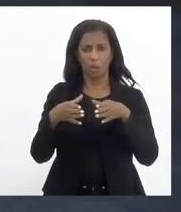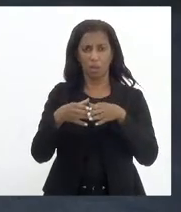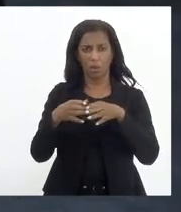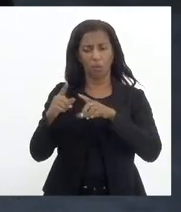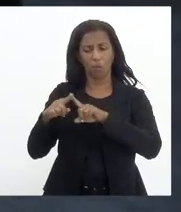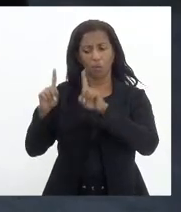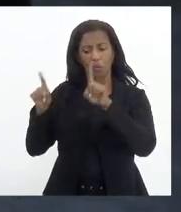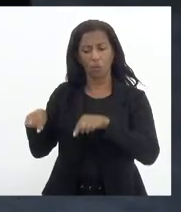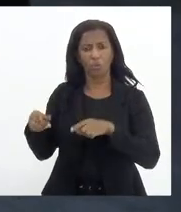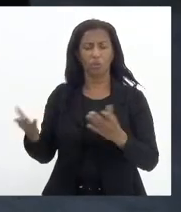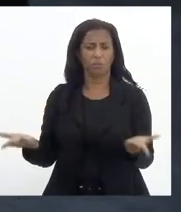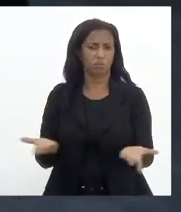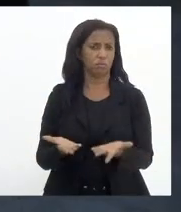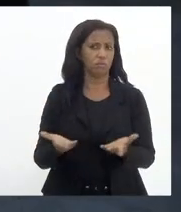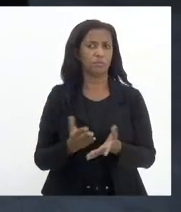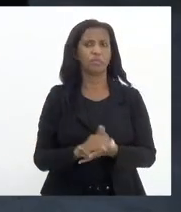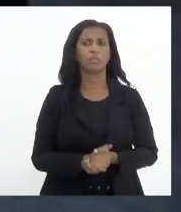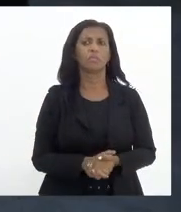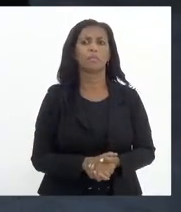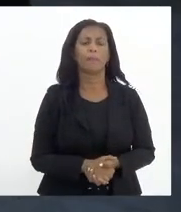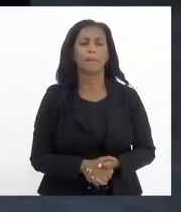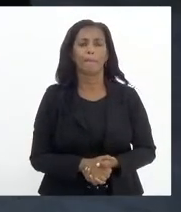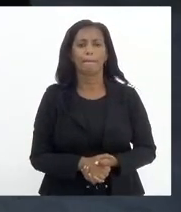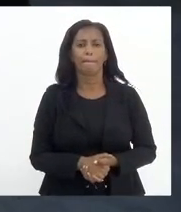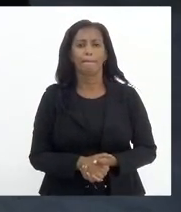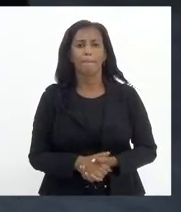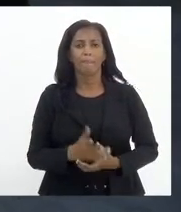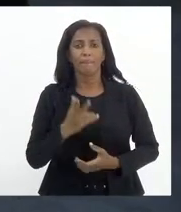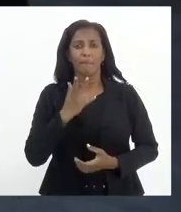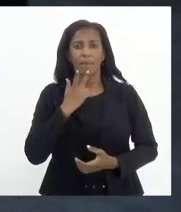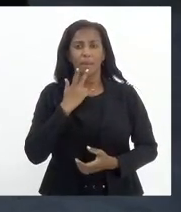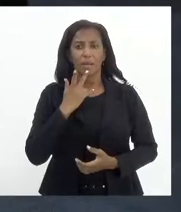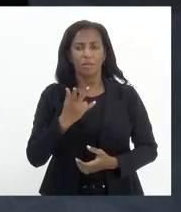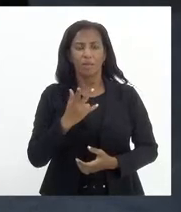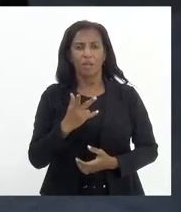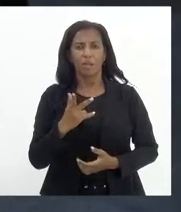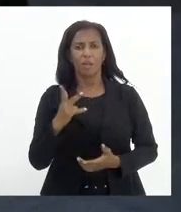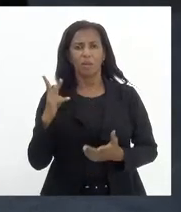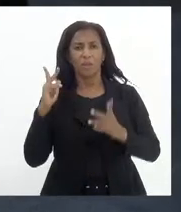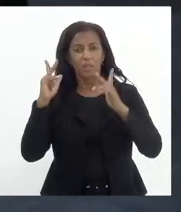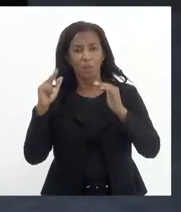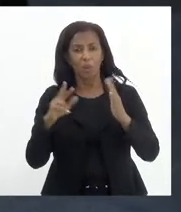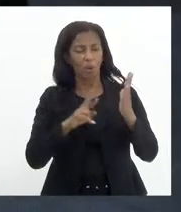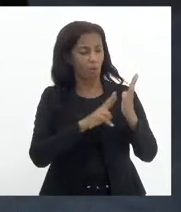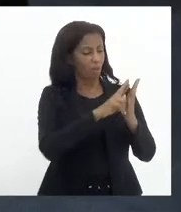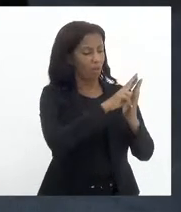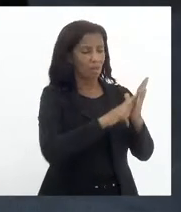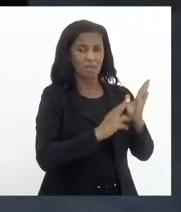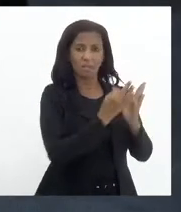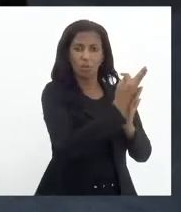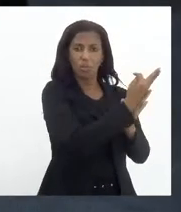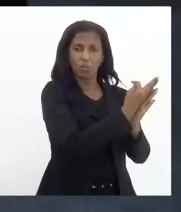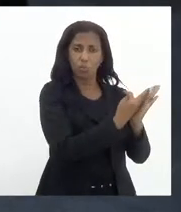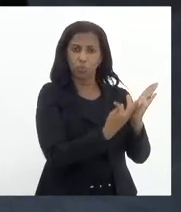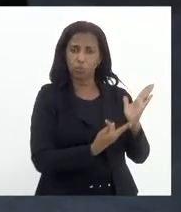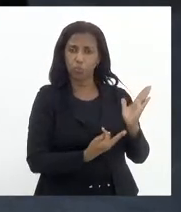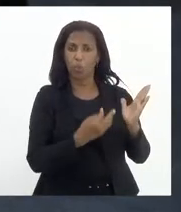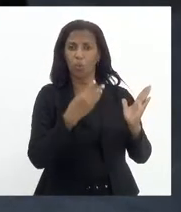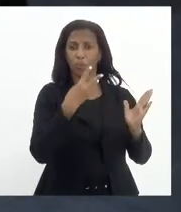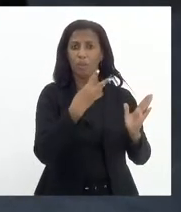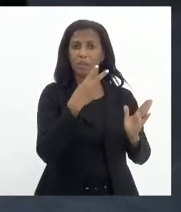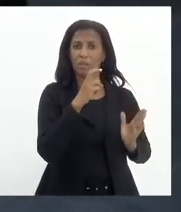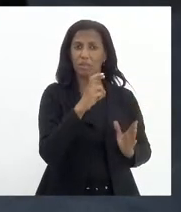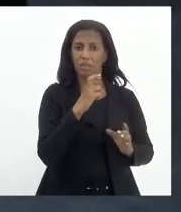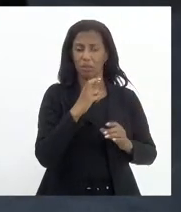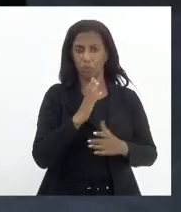Funcionalismo hoje, dizendo que, consoante a redação que está, com 35 anos,